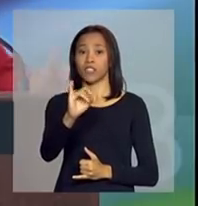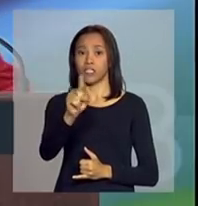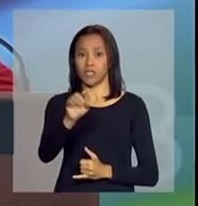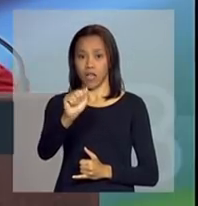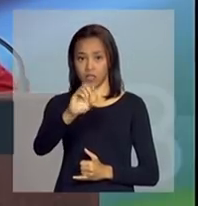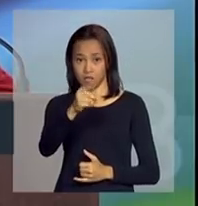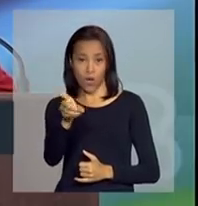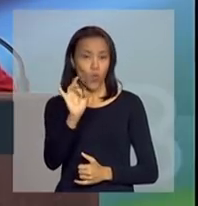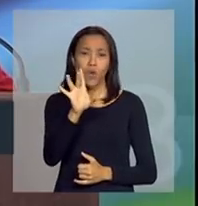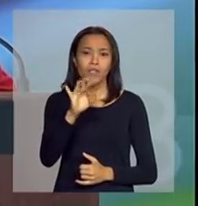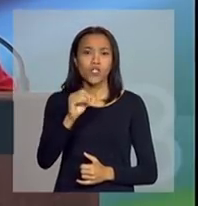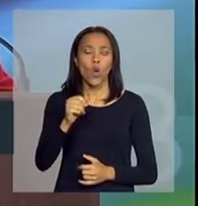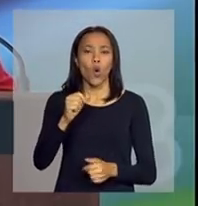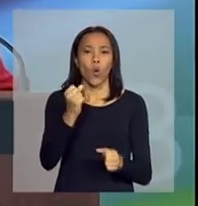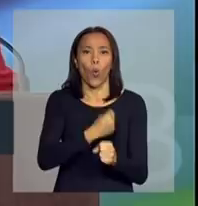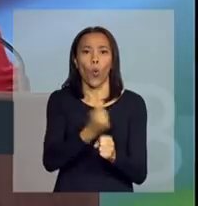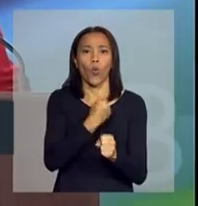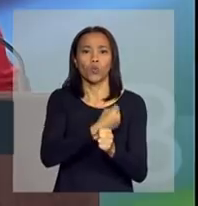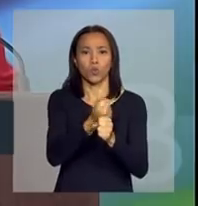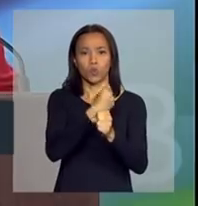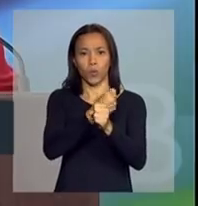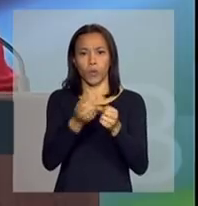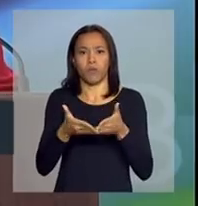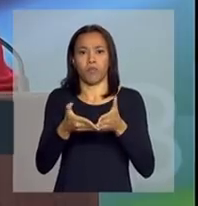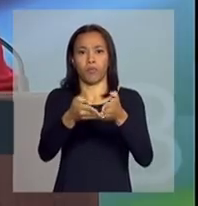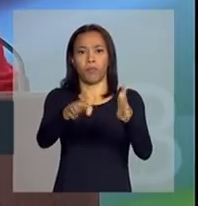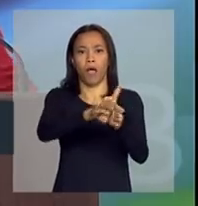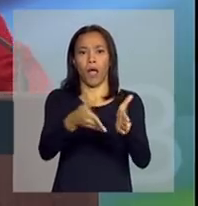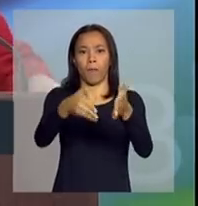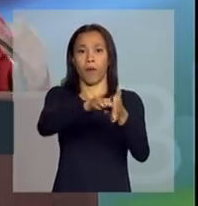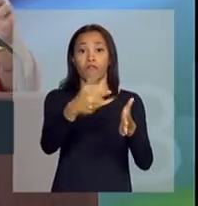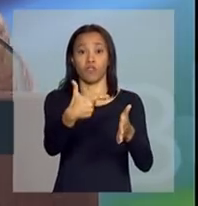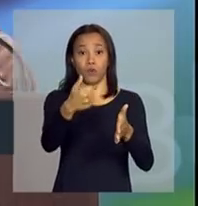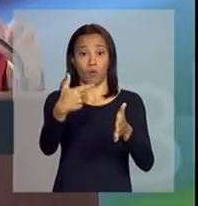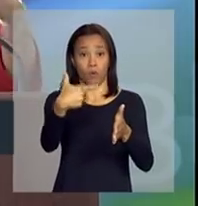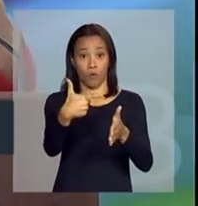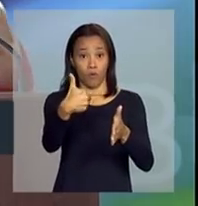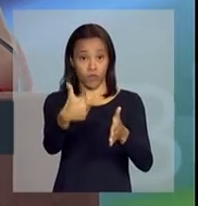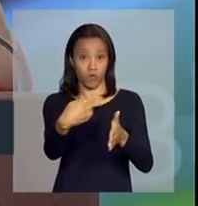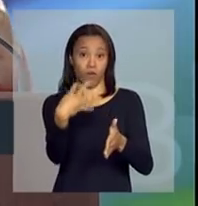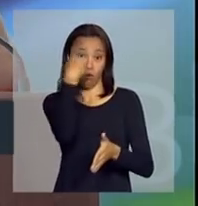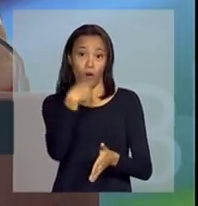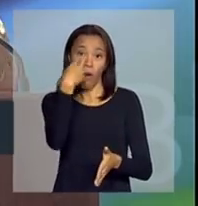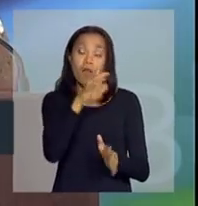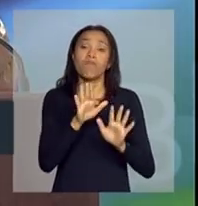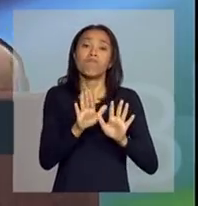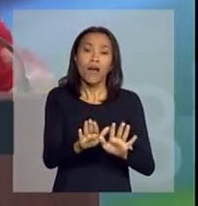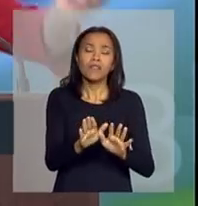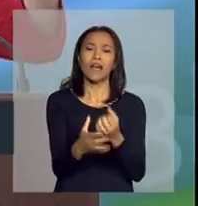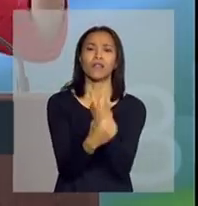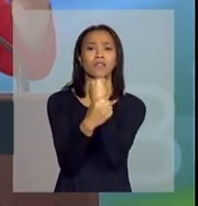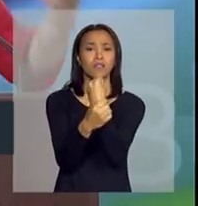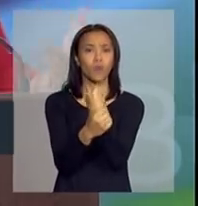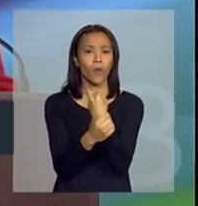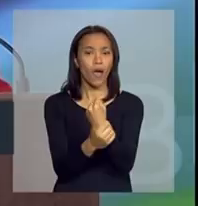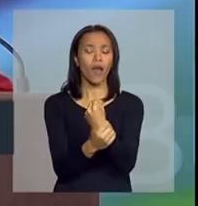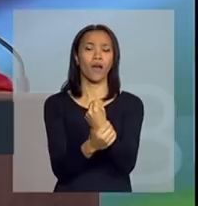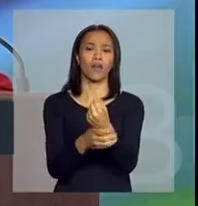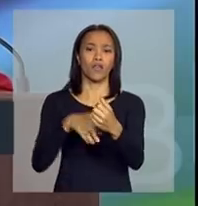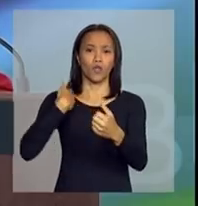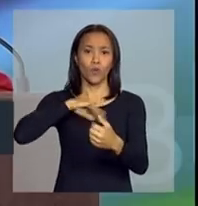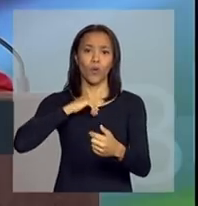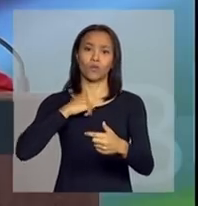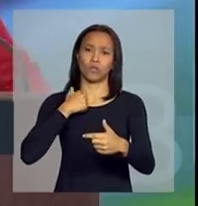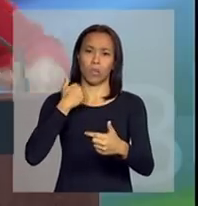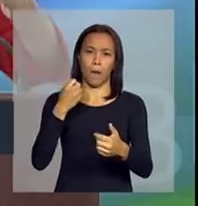construir portos 24 horas, mas garantir que a nossa produção tenha acesso aos